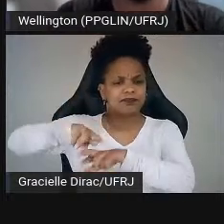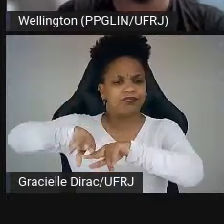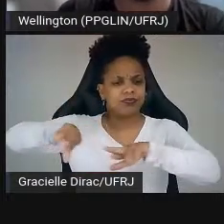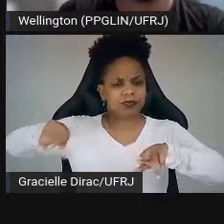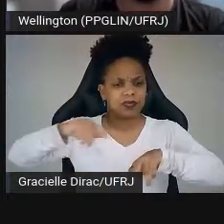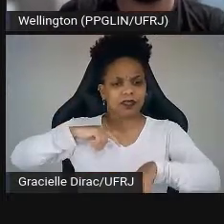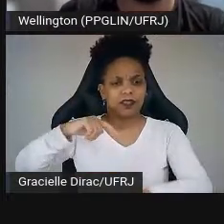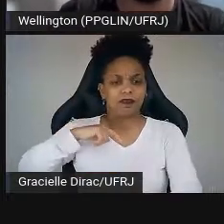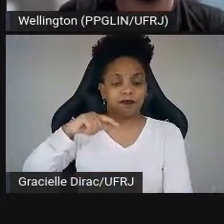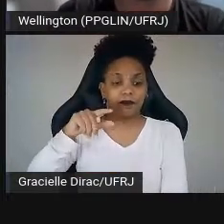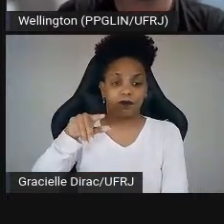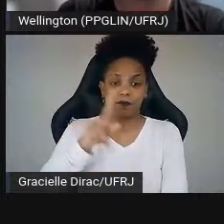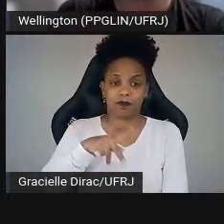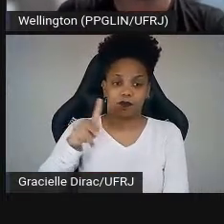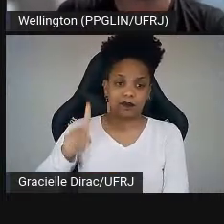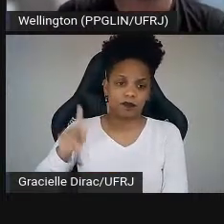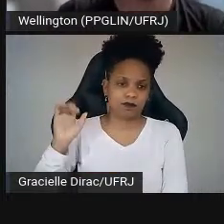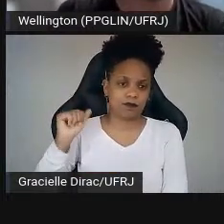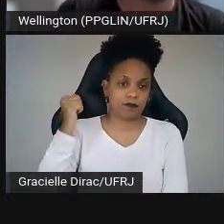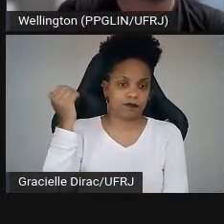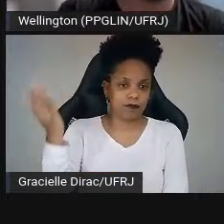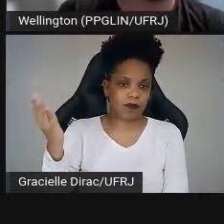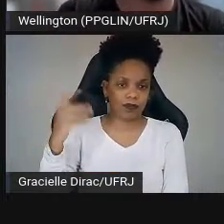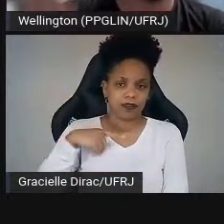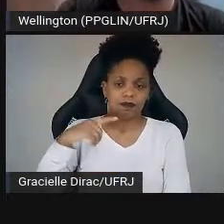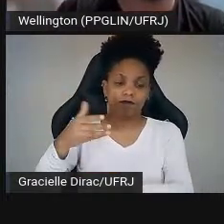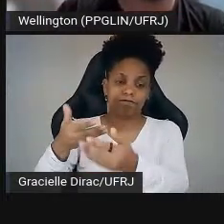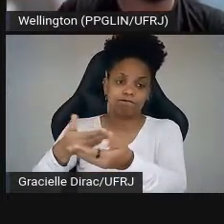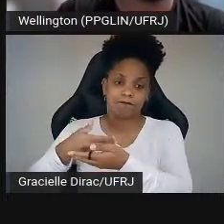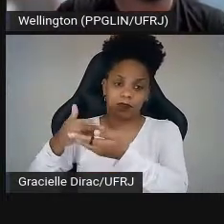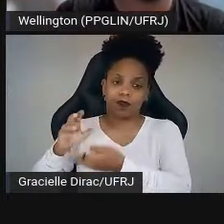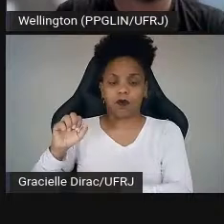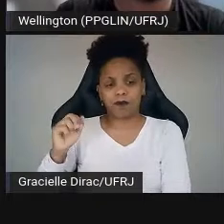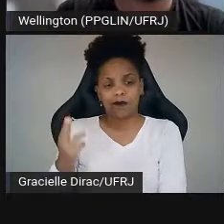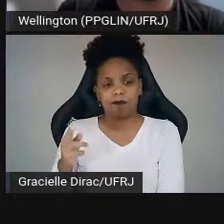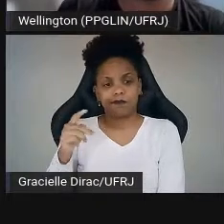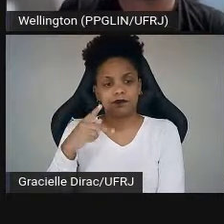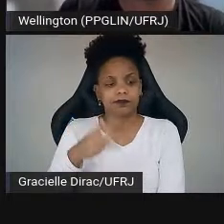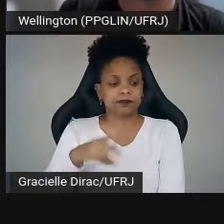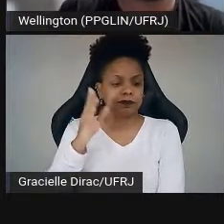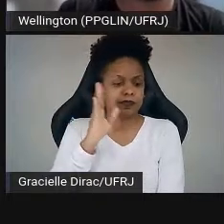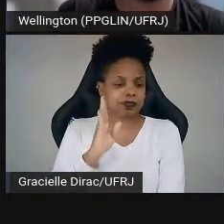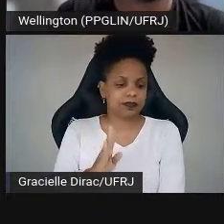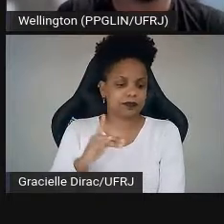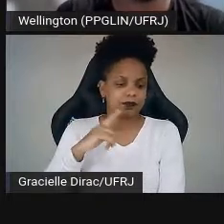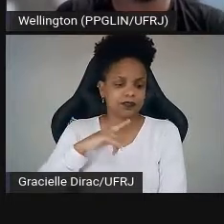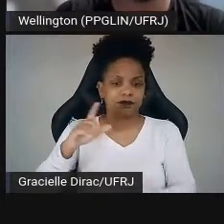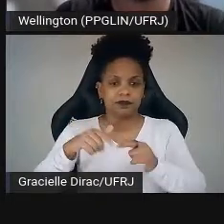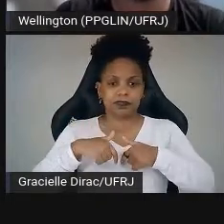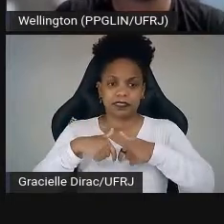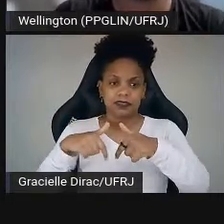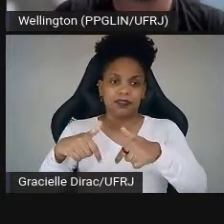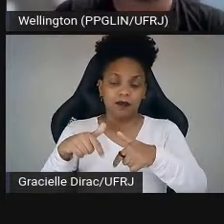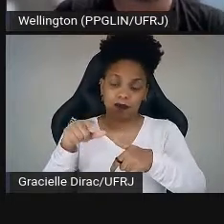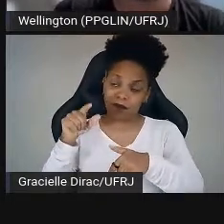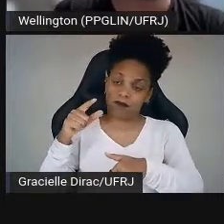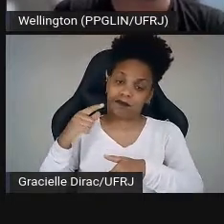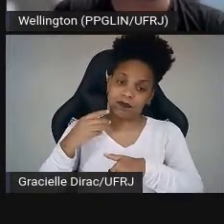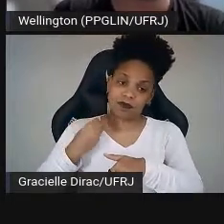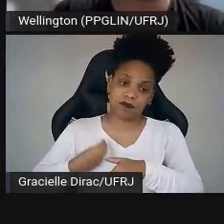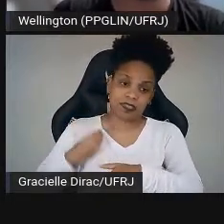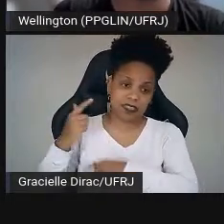estrangeiros que foram convidados, ou professores brasileiros que estão com atuação em universidades estrangeiras nesse momento.